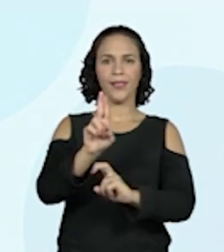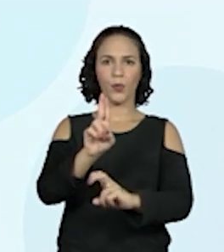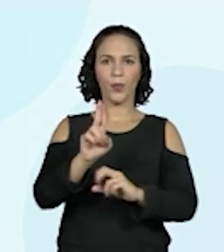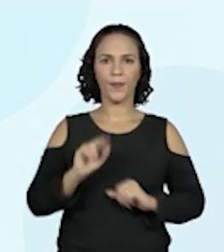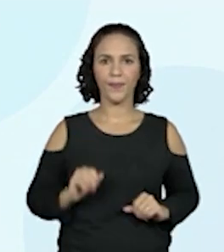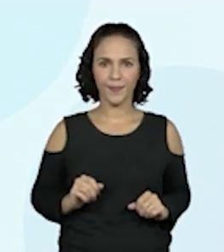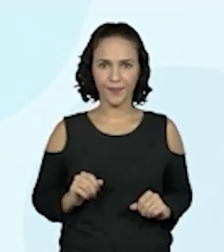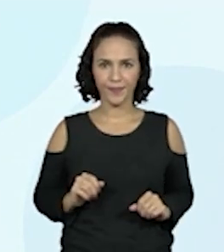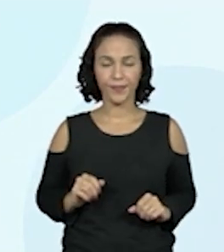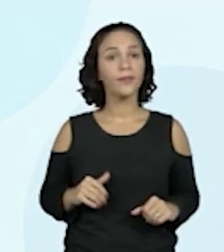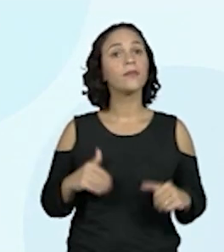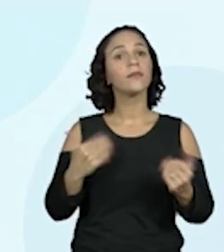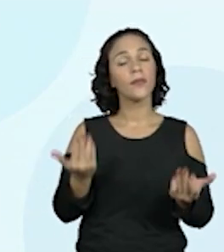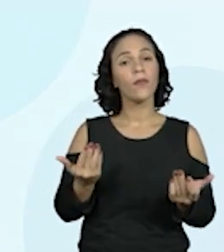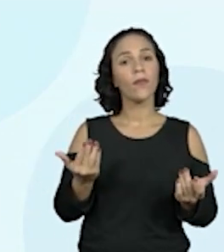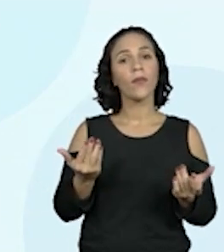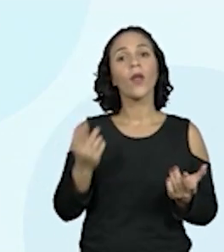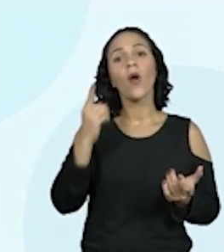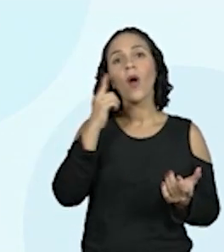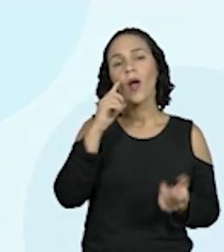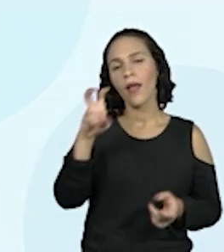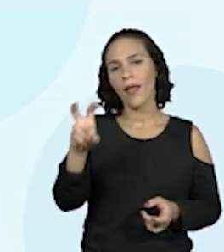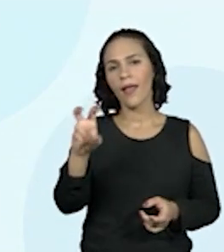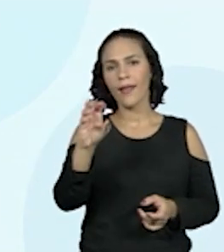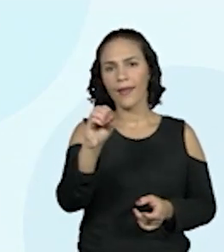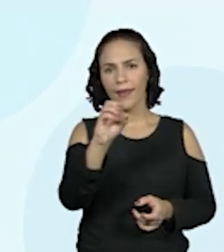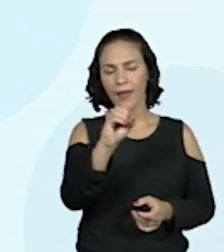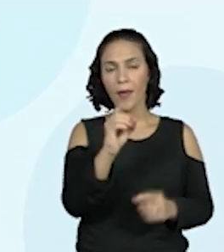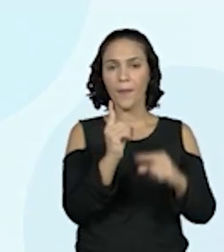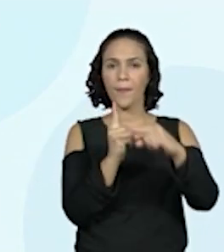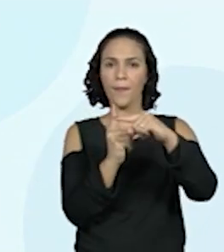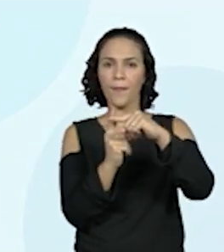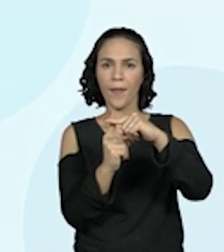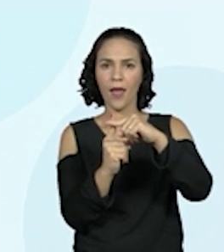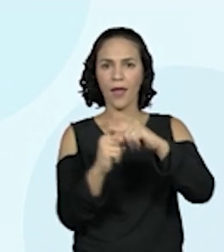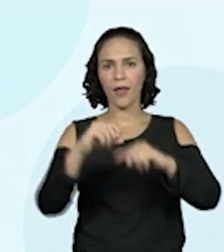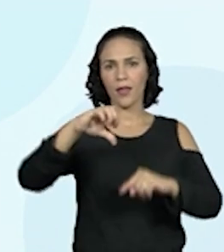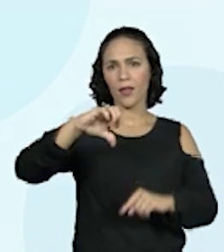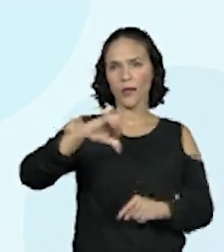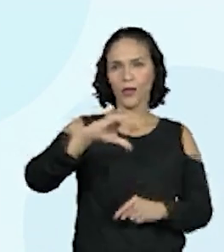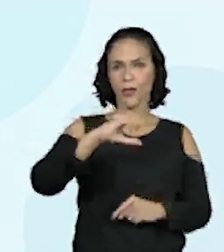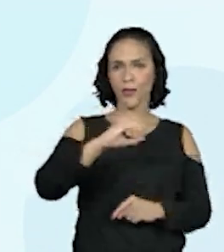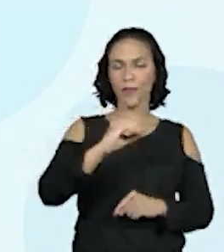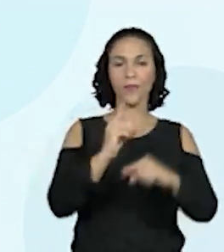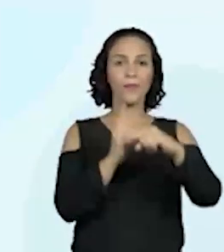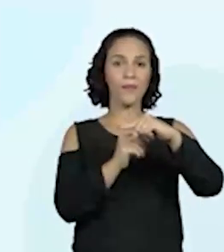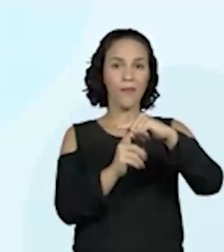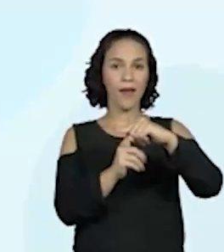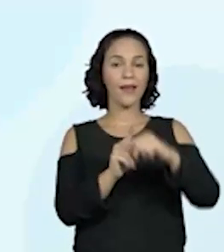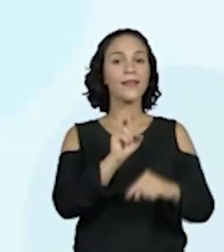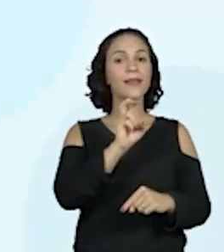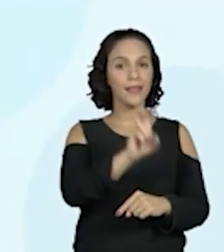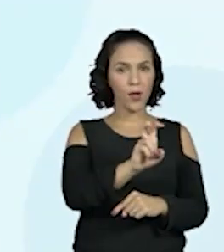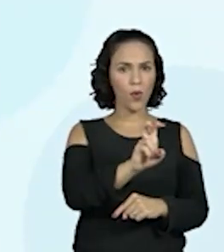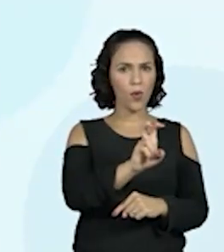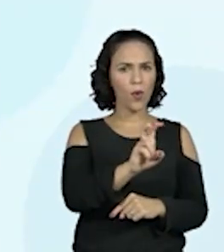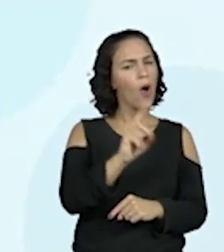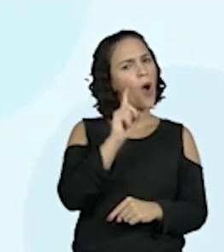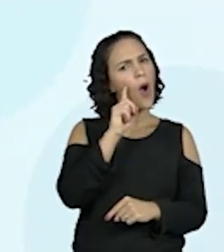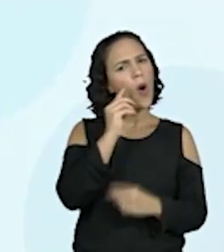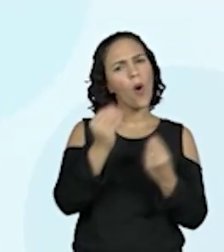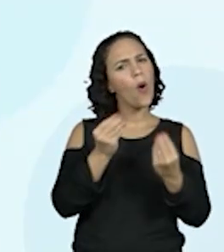Somando, então, a gente conseguiu aqui o 595. 500 mais 90,